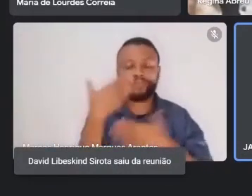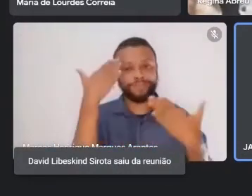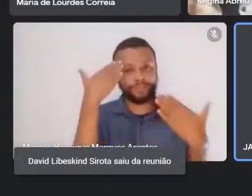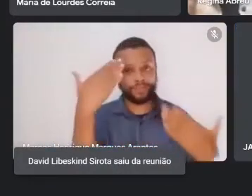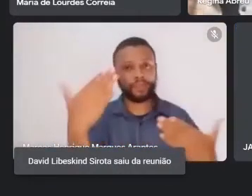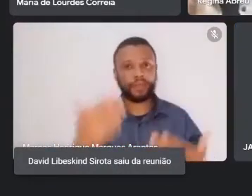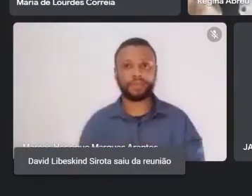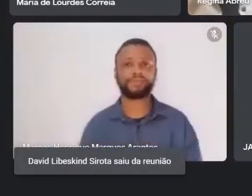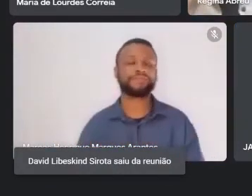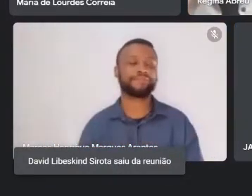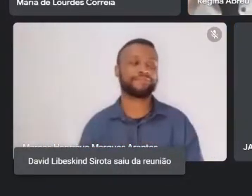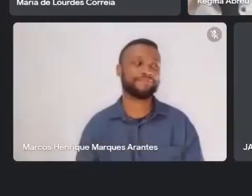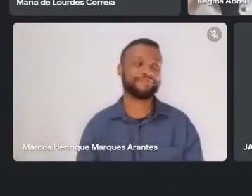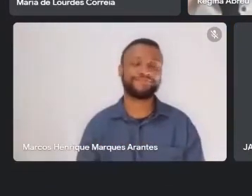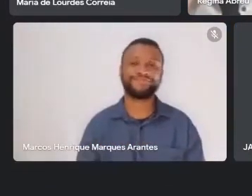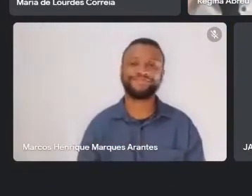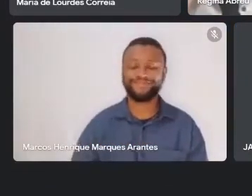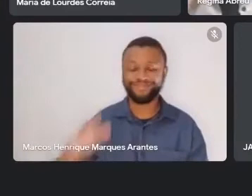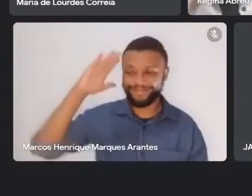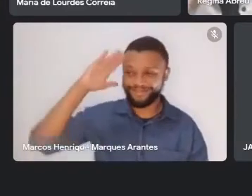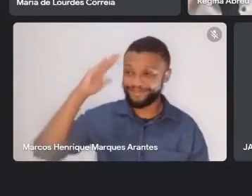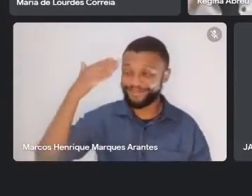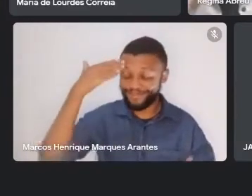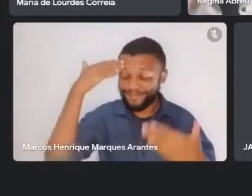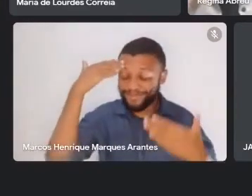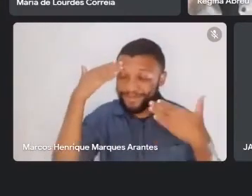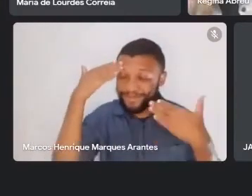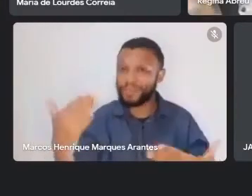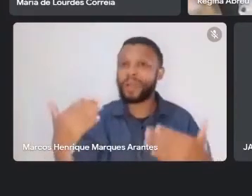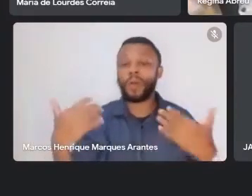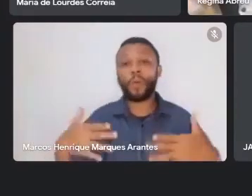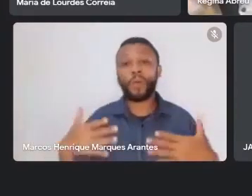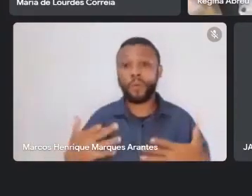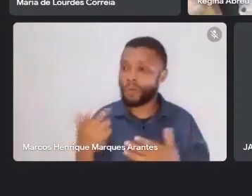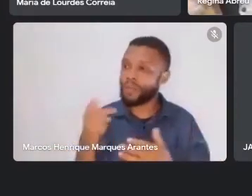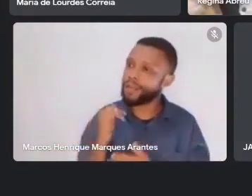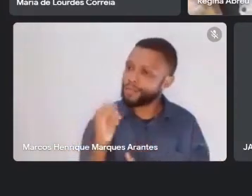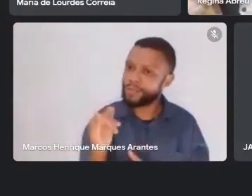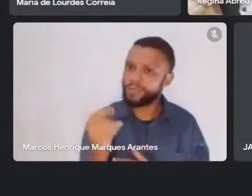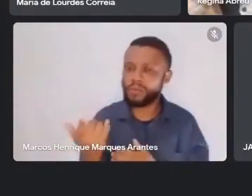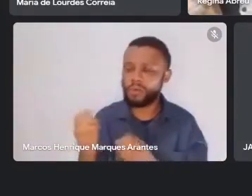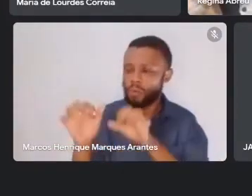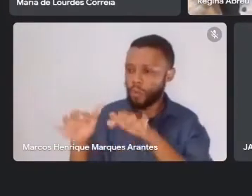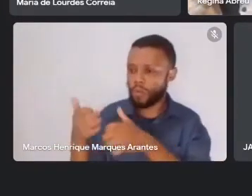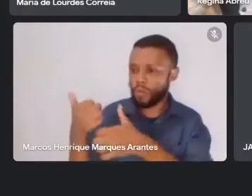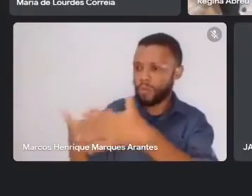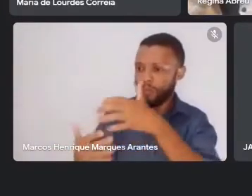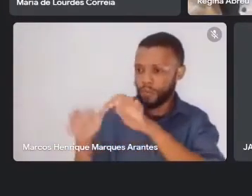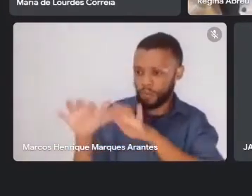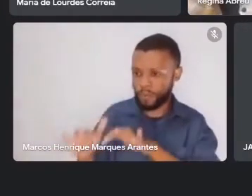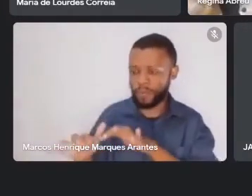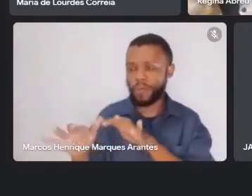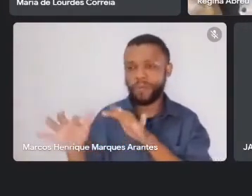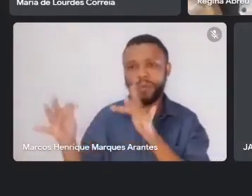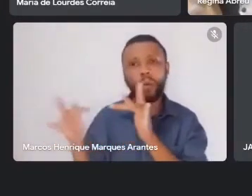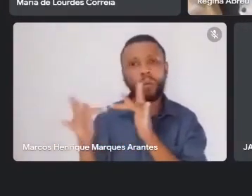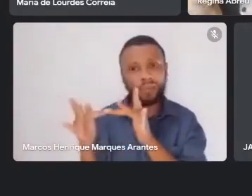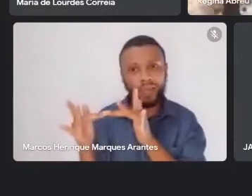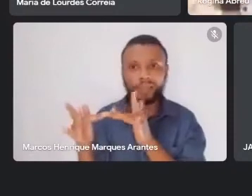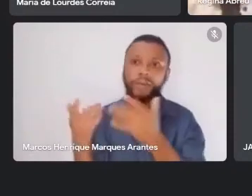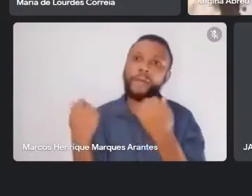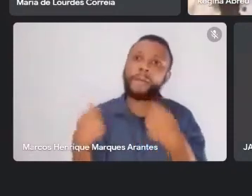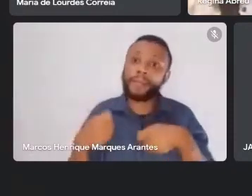Muito obrigada, Jacó. Jacó, bota seu contato aqui no chat. A gente precisa estabelecer parcerias com o pessoal do Acre.